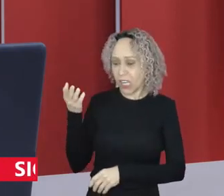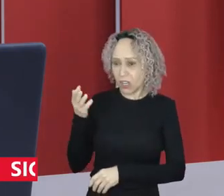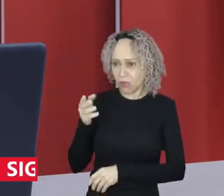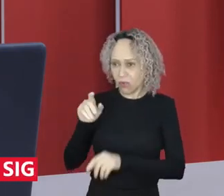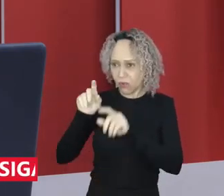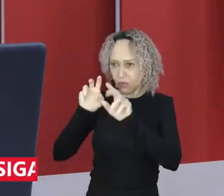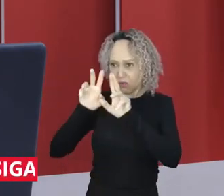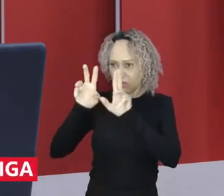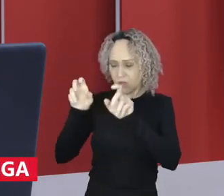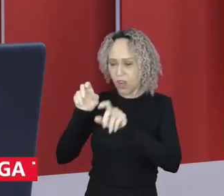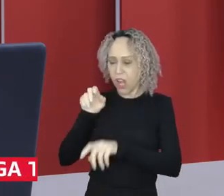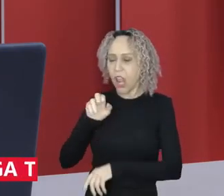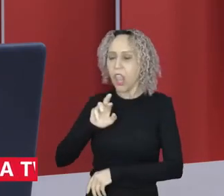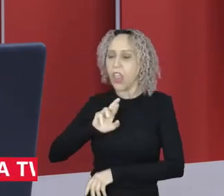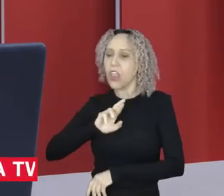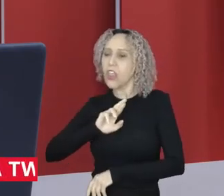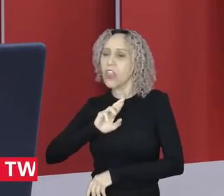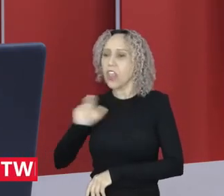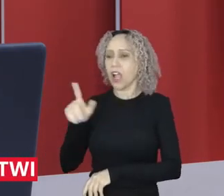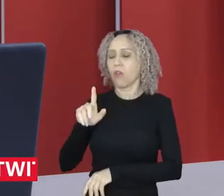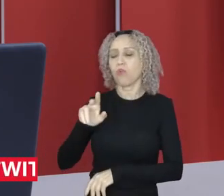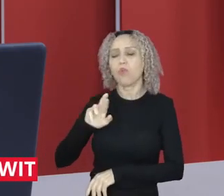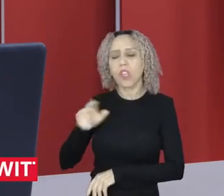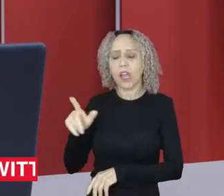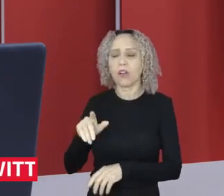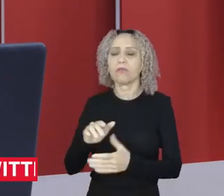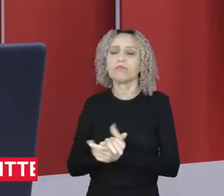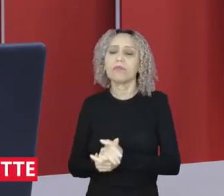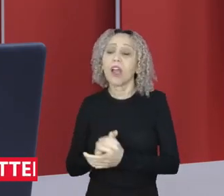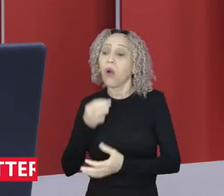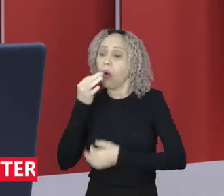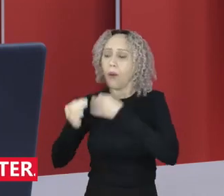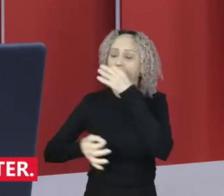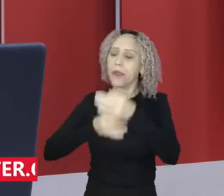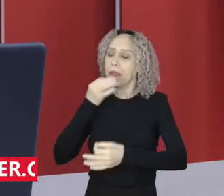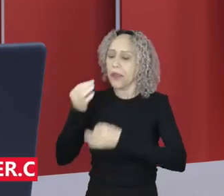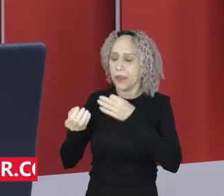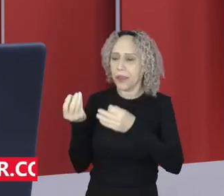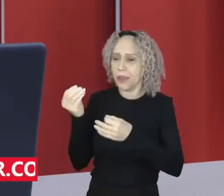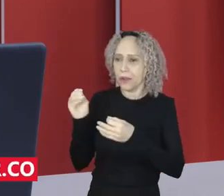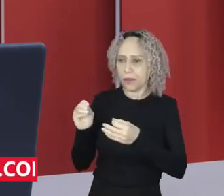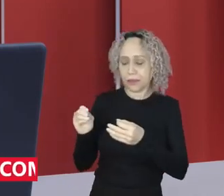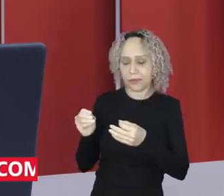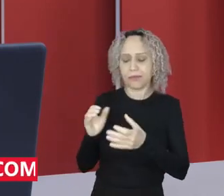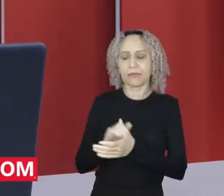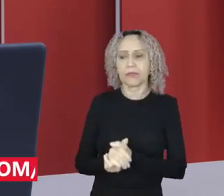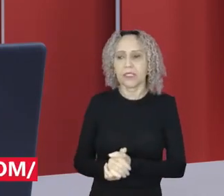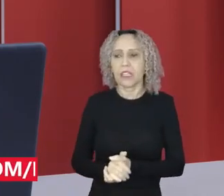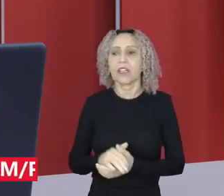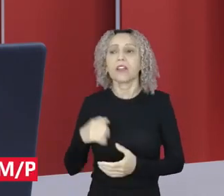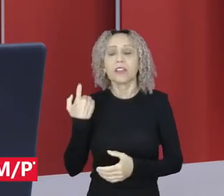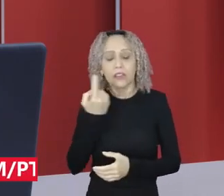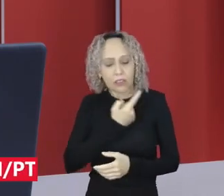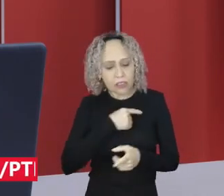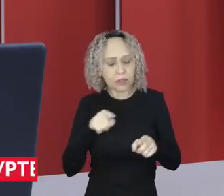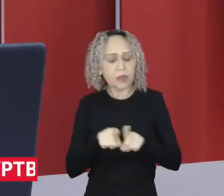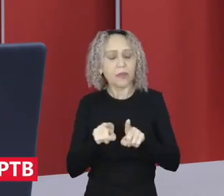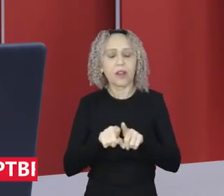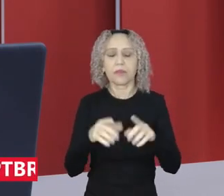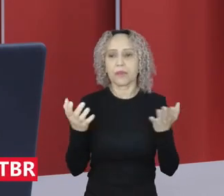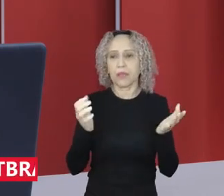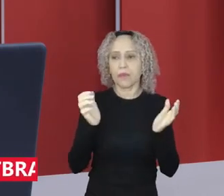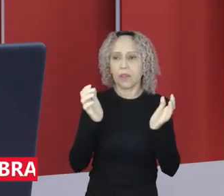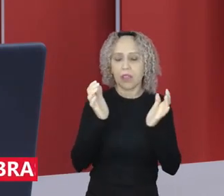É um processo de fato democrático da tomada de opinião das pessoas. Então, isso a gente pode influenciar também as bancadas no